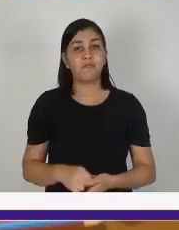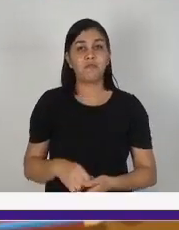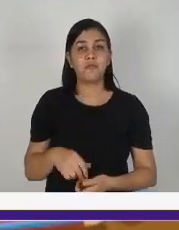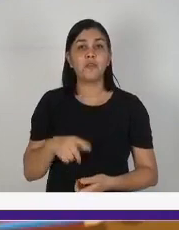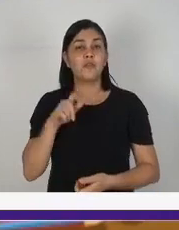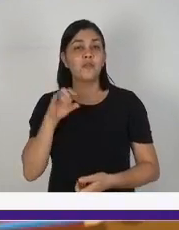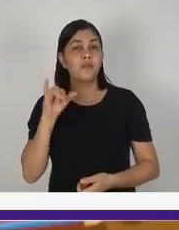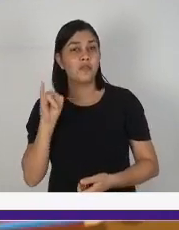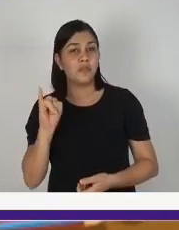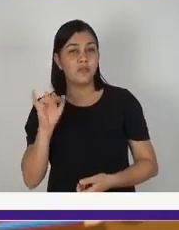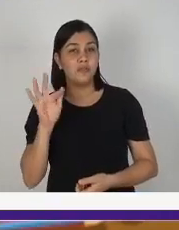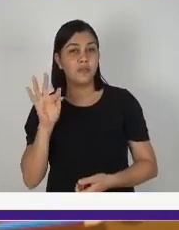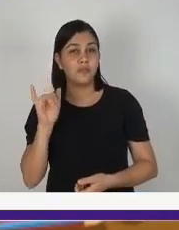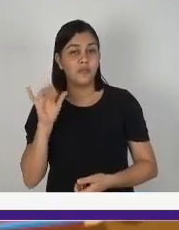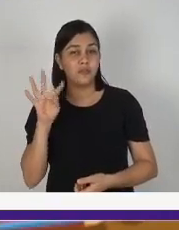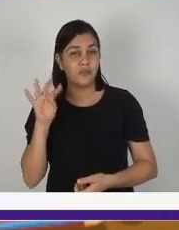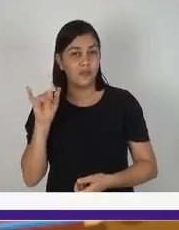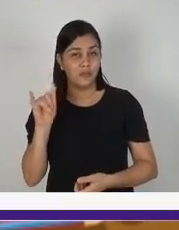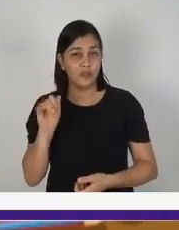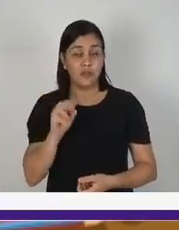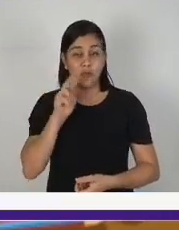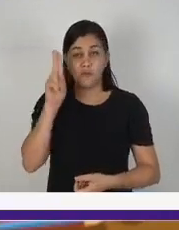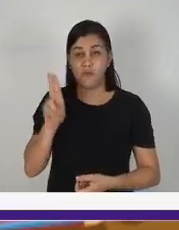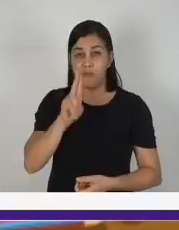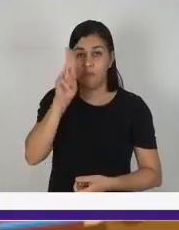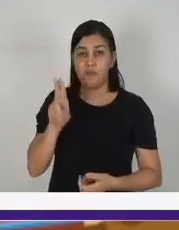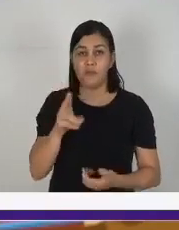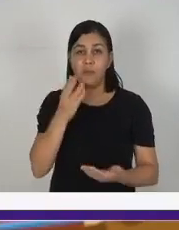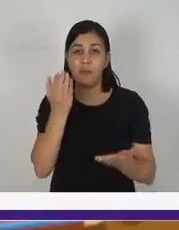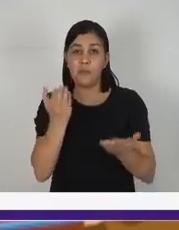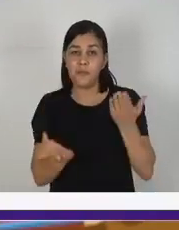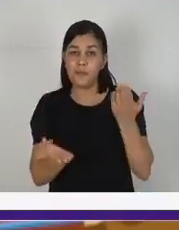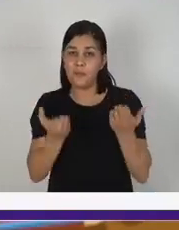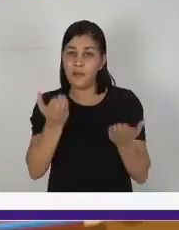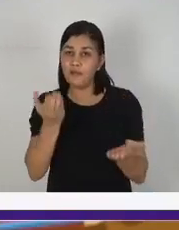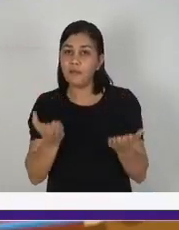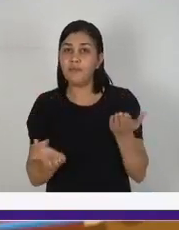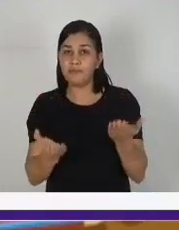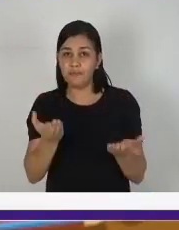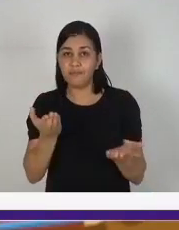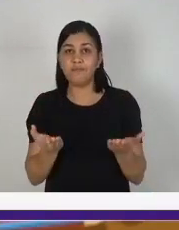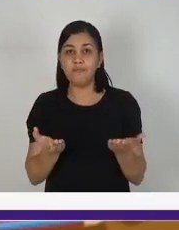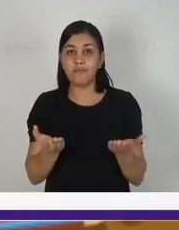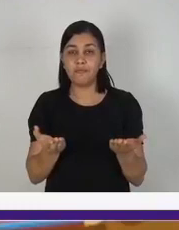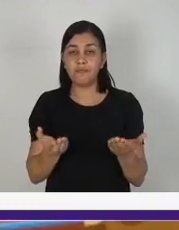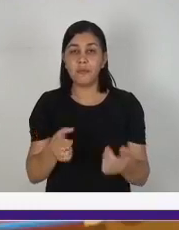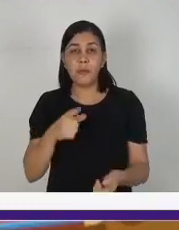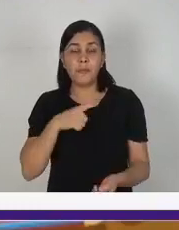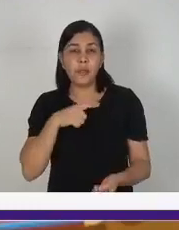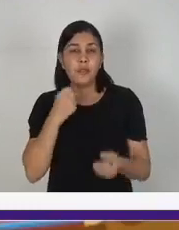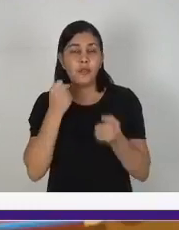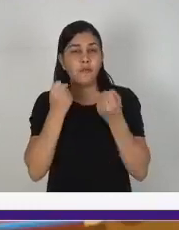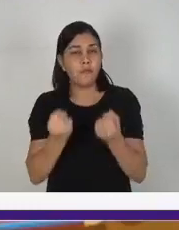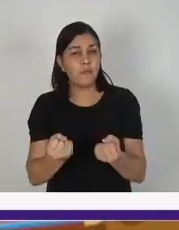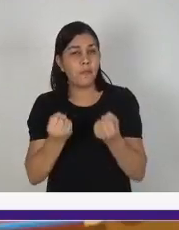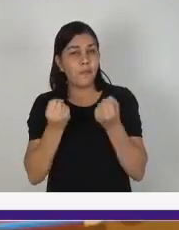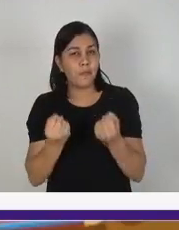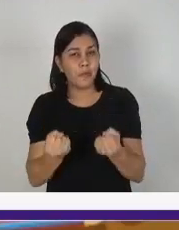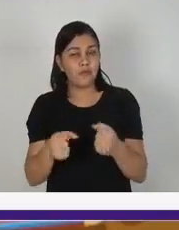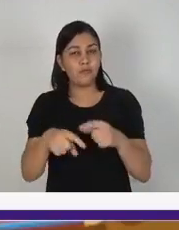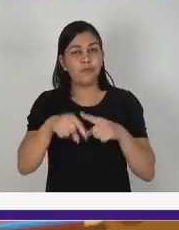balança para pesar seus produtos. Existem vários